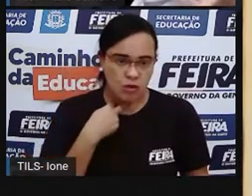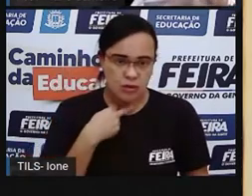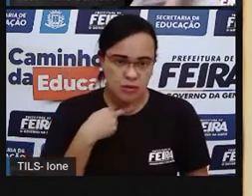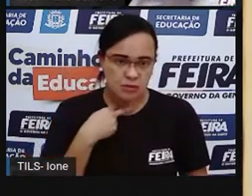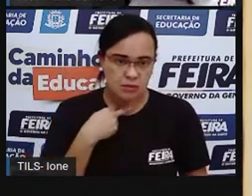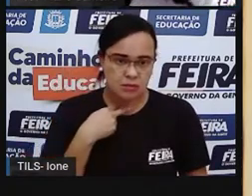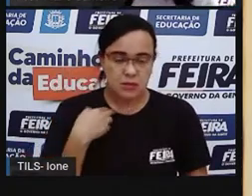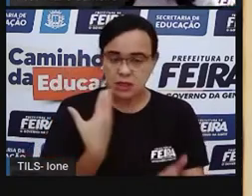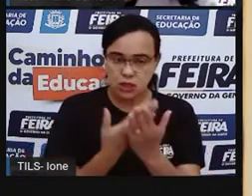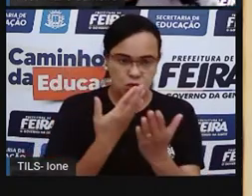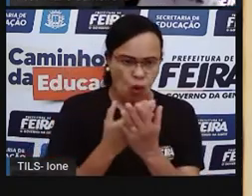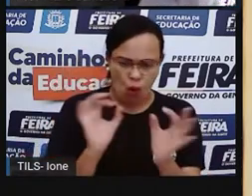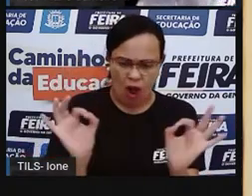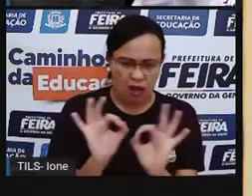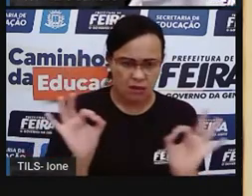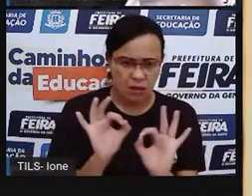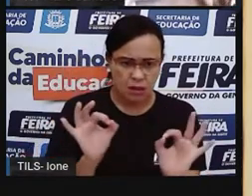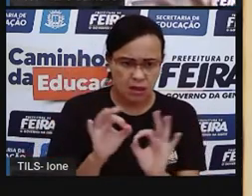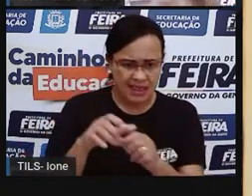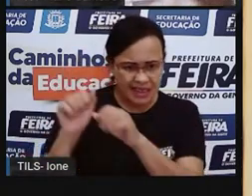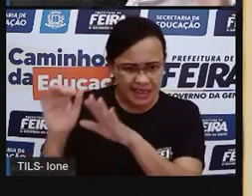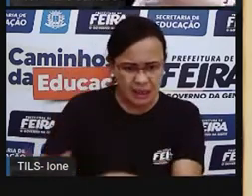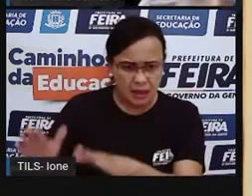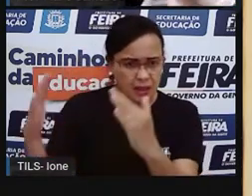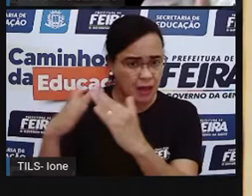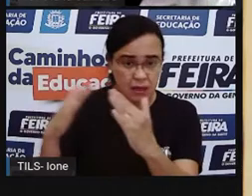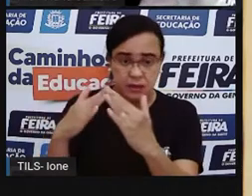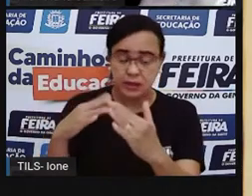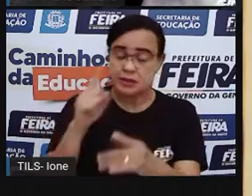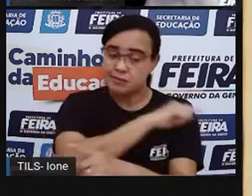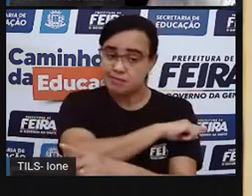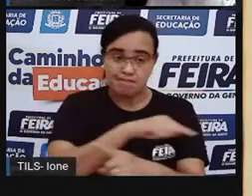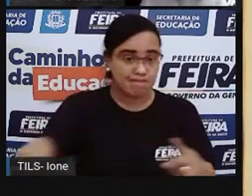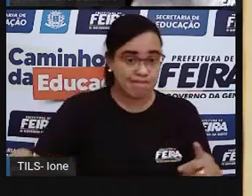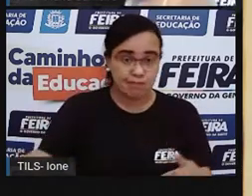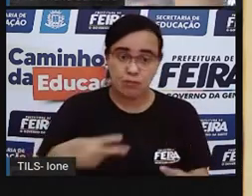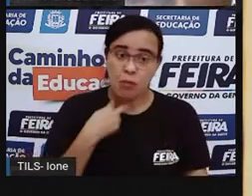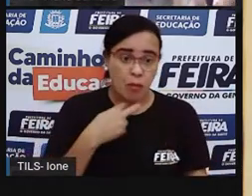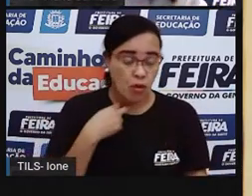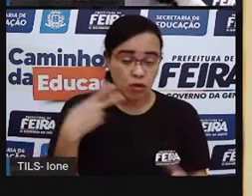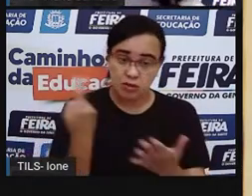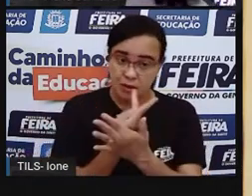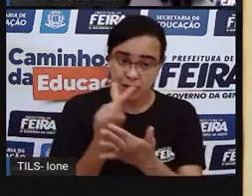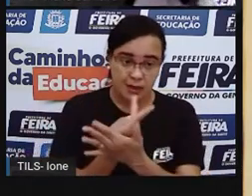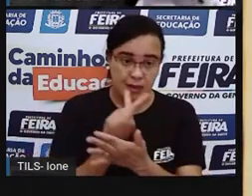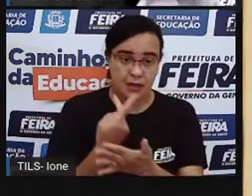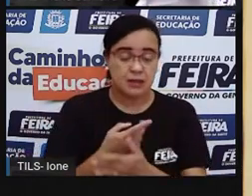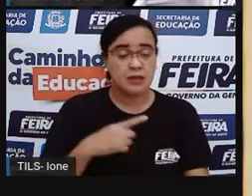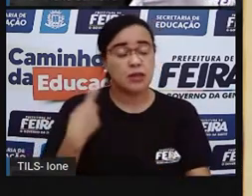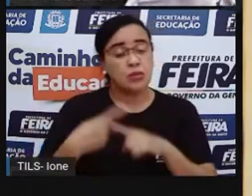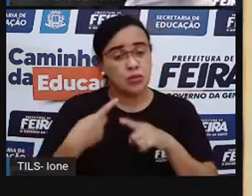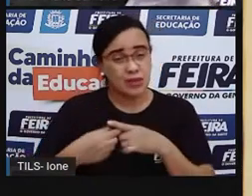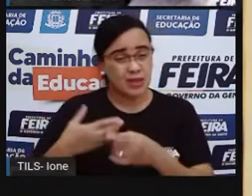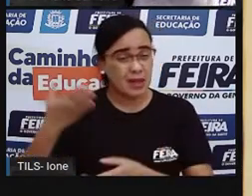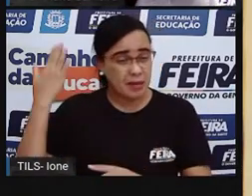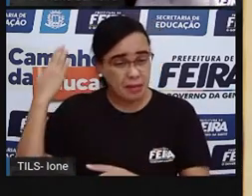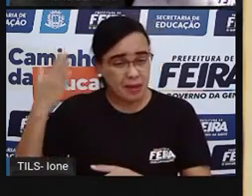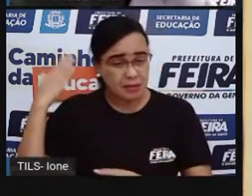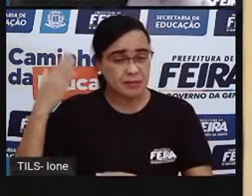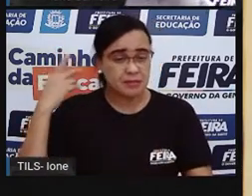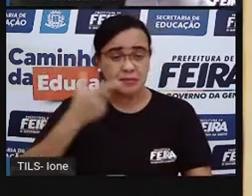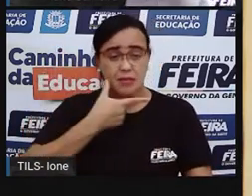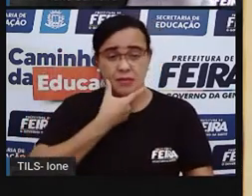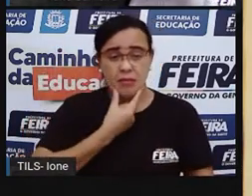Antigamente, não era essa idade, né? E alguns pais demoravam de mandar a criança para a escola, né? E a criança ia ficando